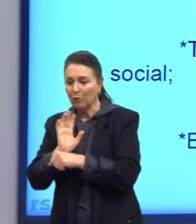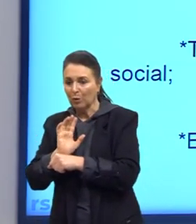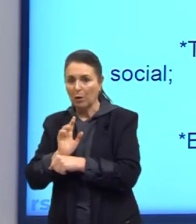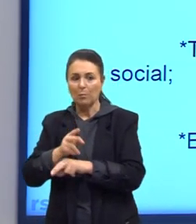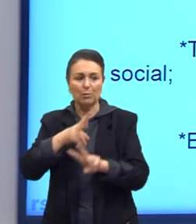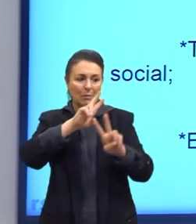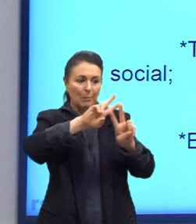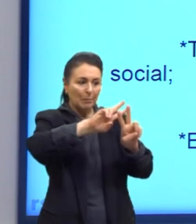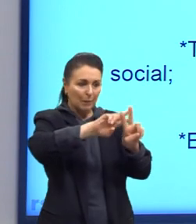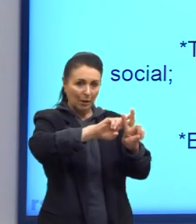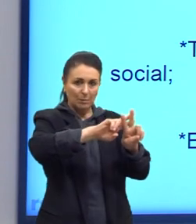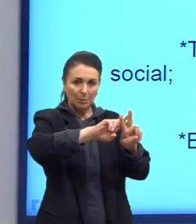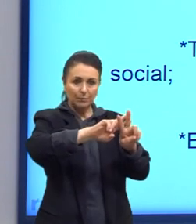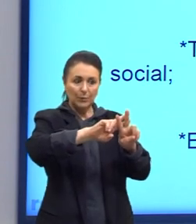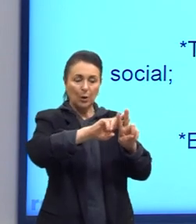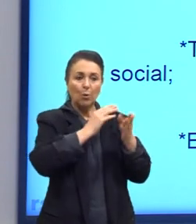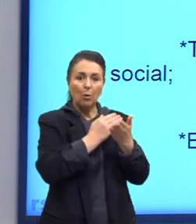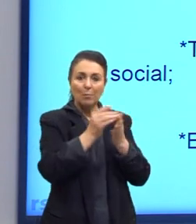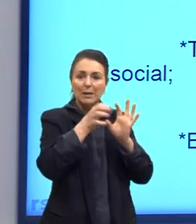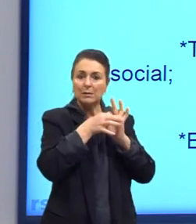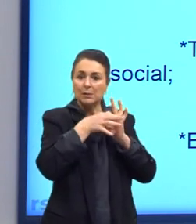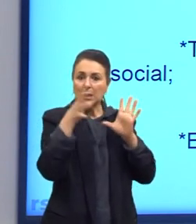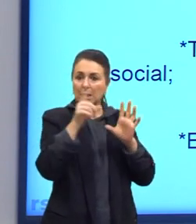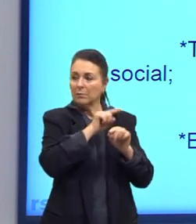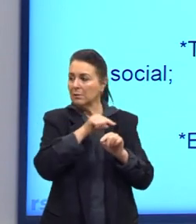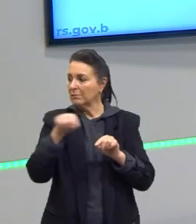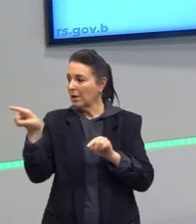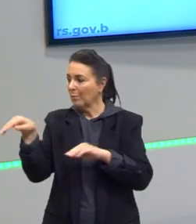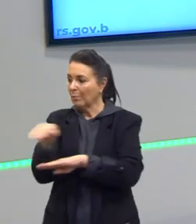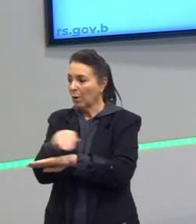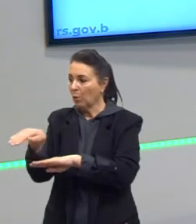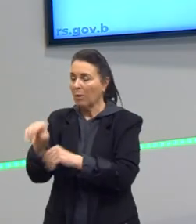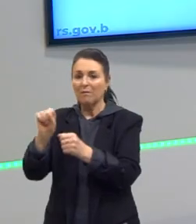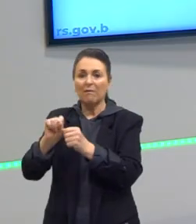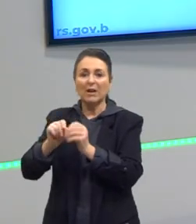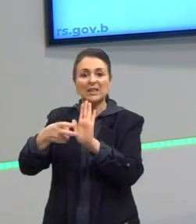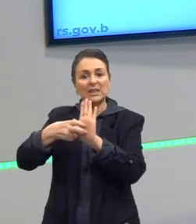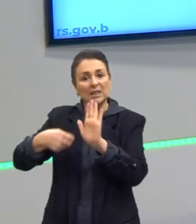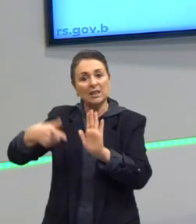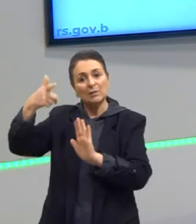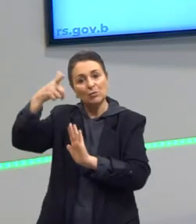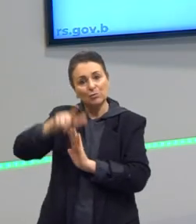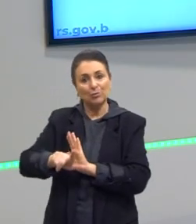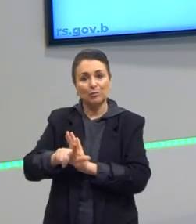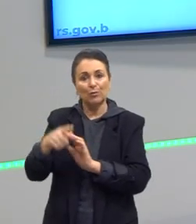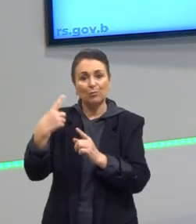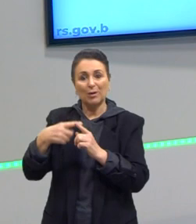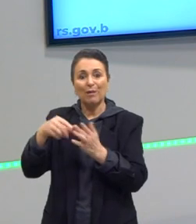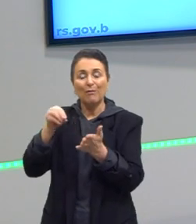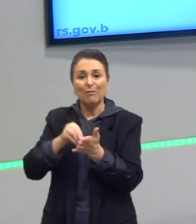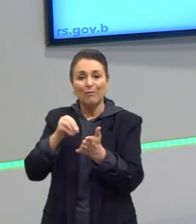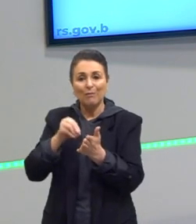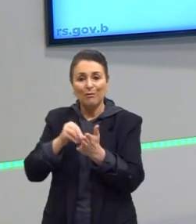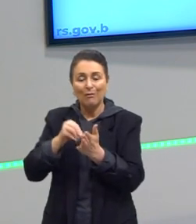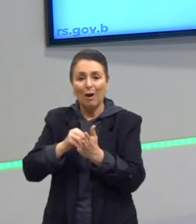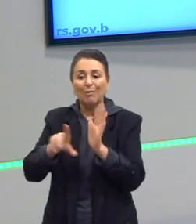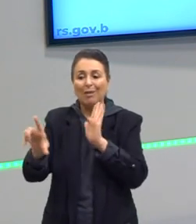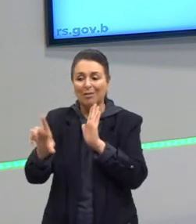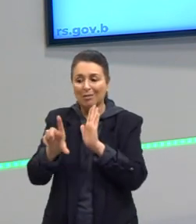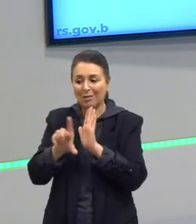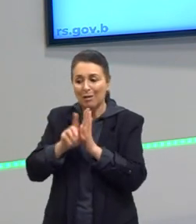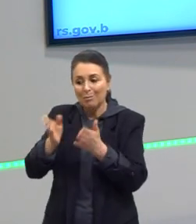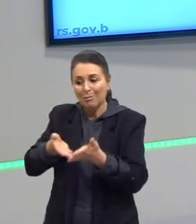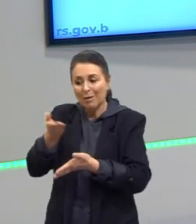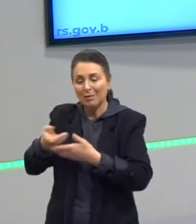presídios e tem um problema muito sério de ressocialização. Turma, nos dias de hoje, a criminalidade é muito forte na questão